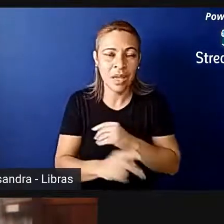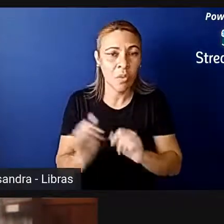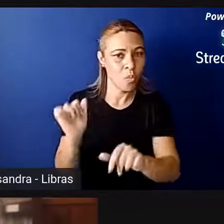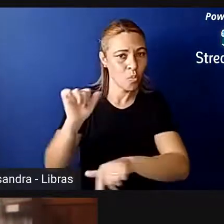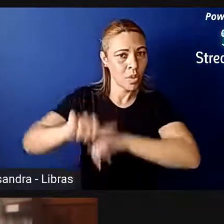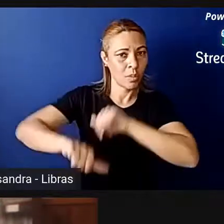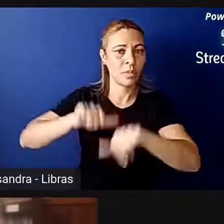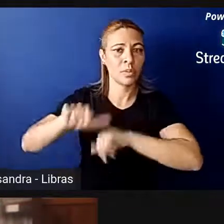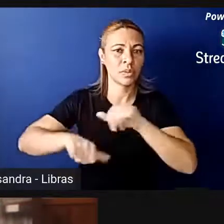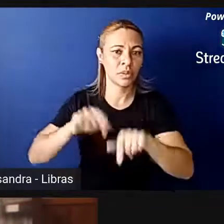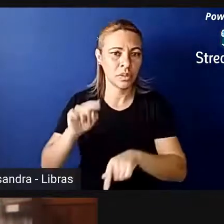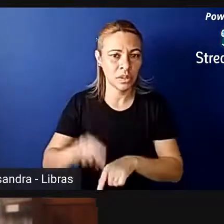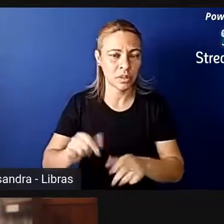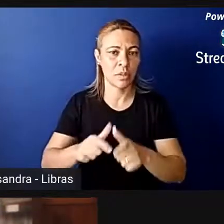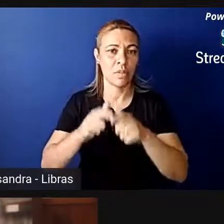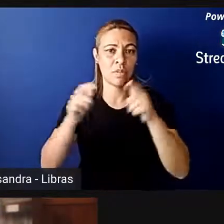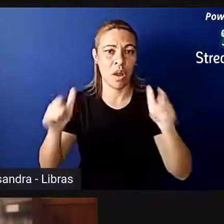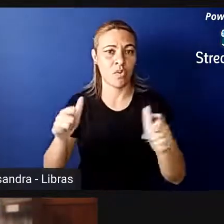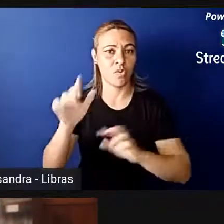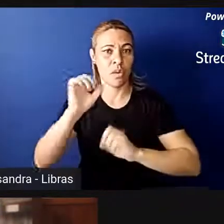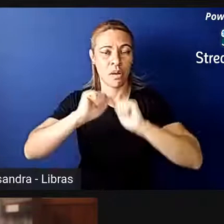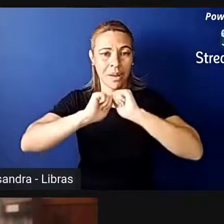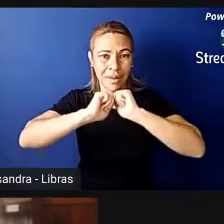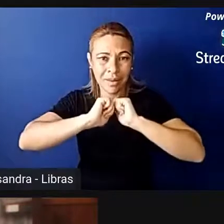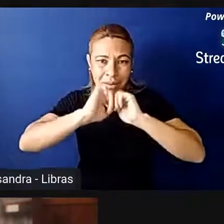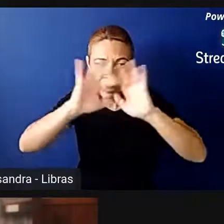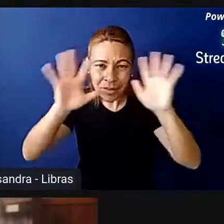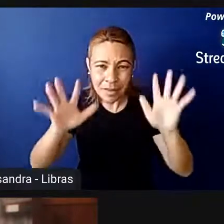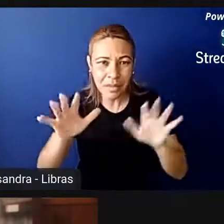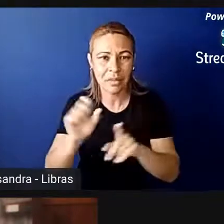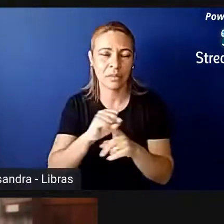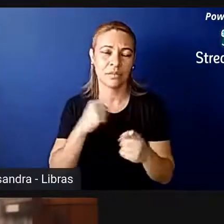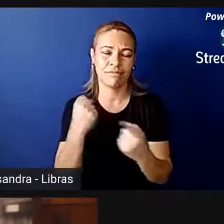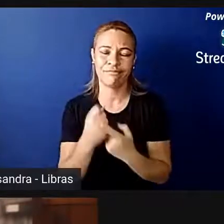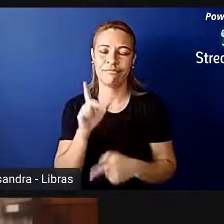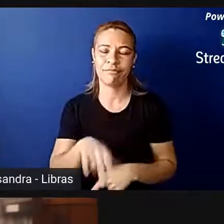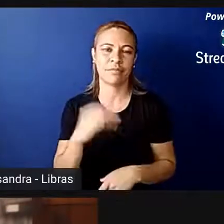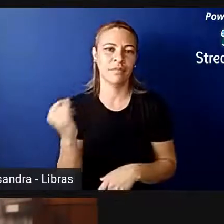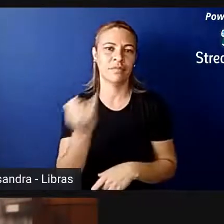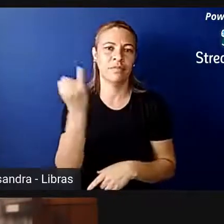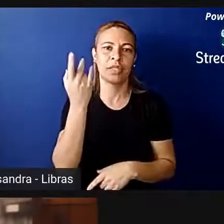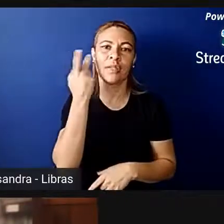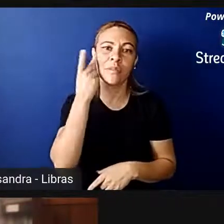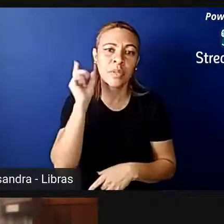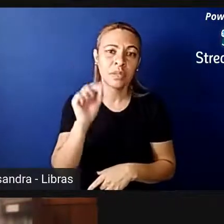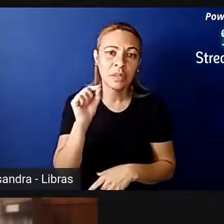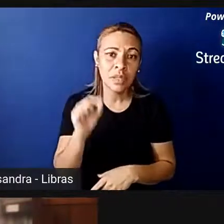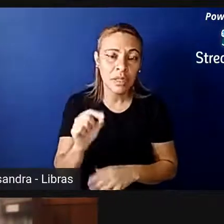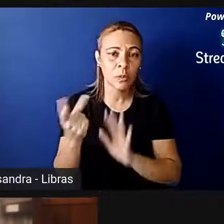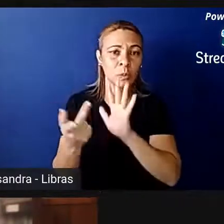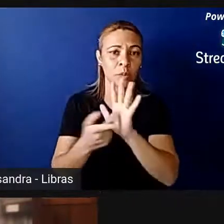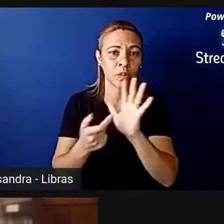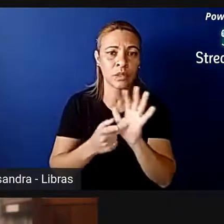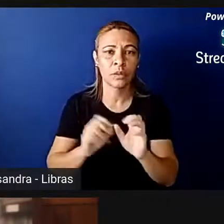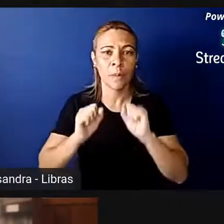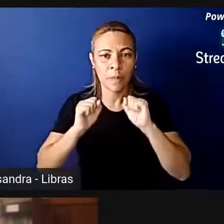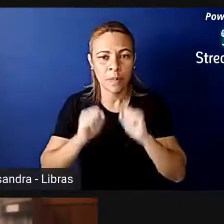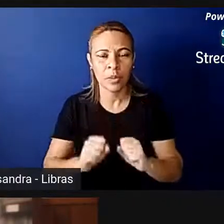procedimento com maior transparência para a sociedade, ela é fundamental, até mesmo, para que os partidos possam ter uma maior